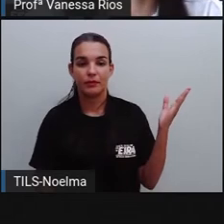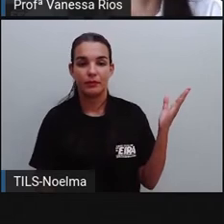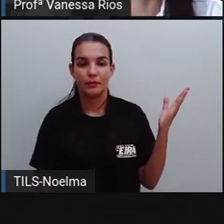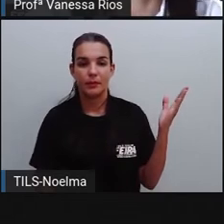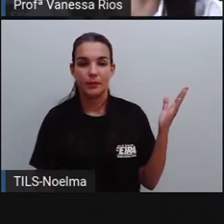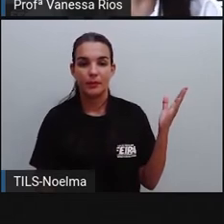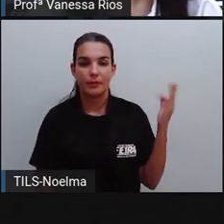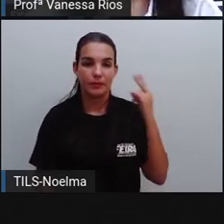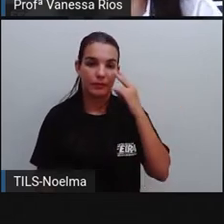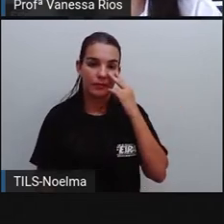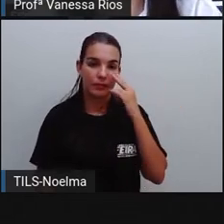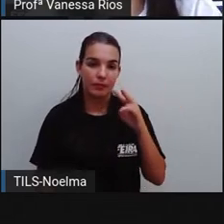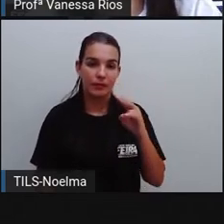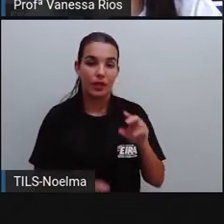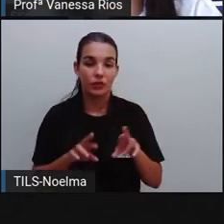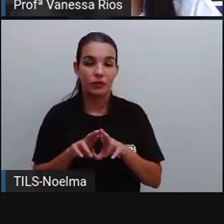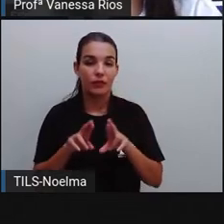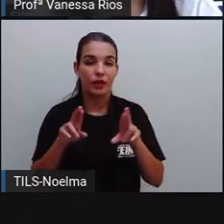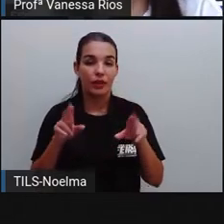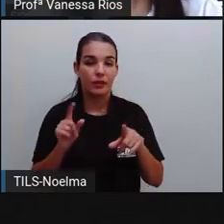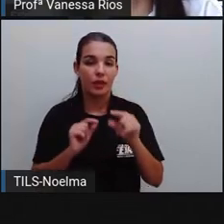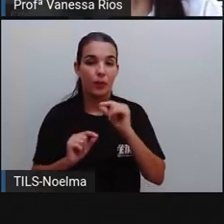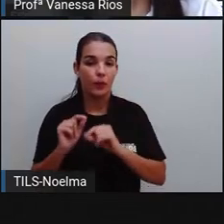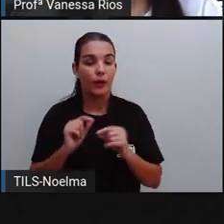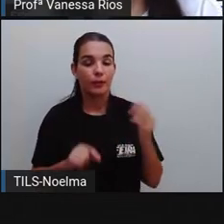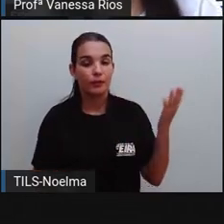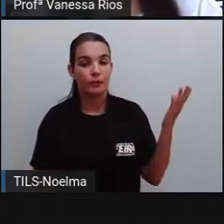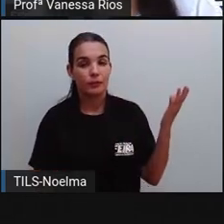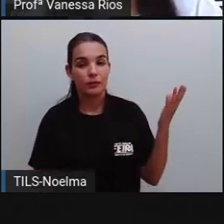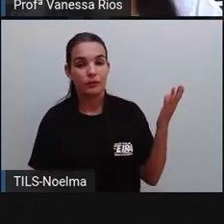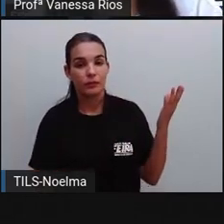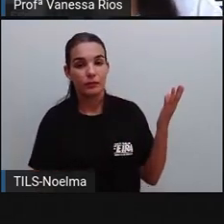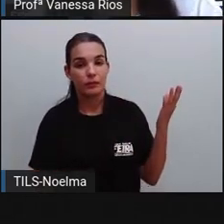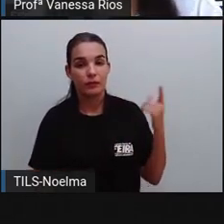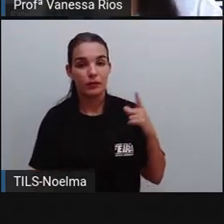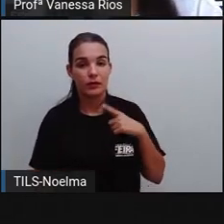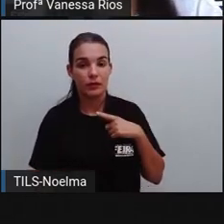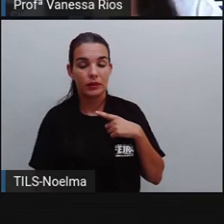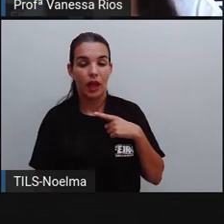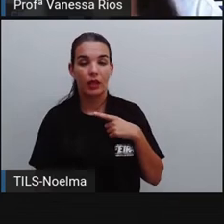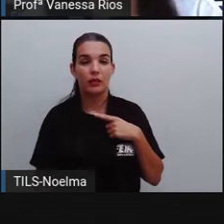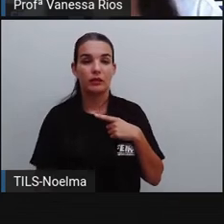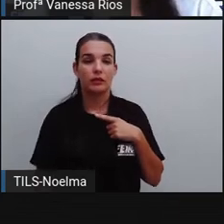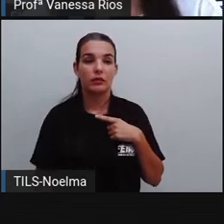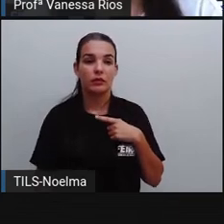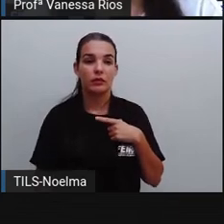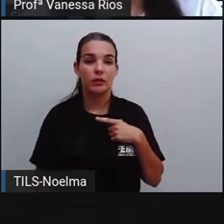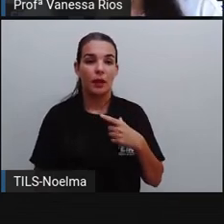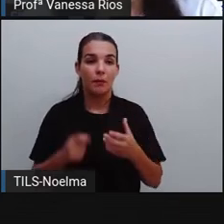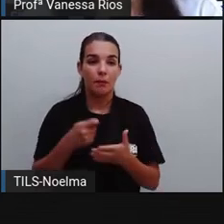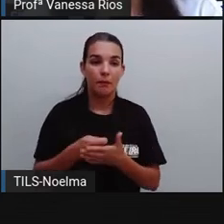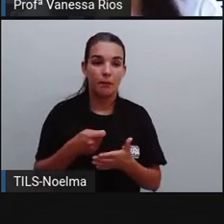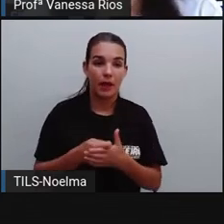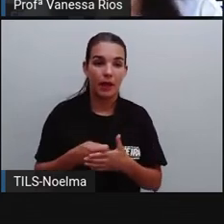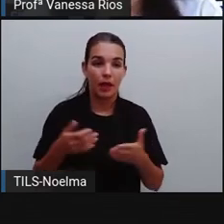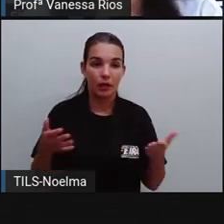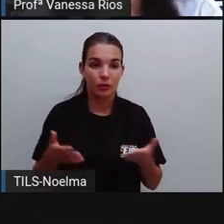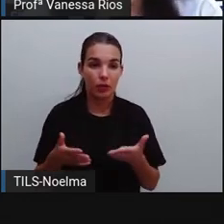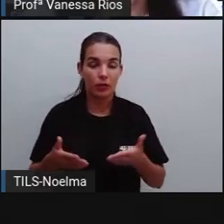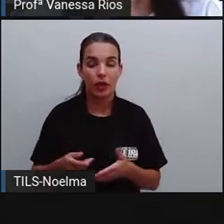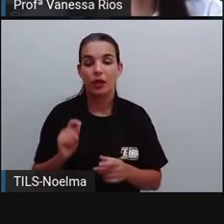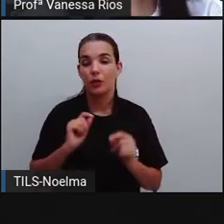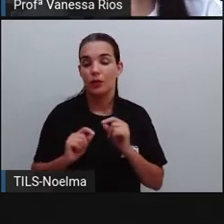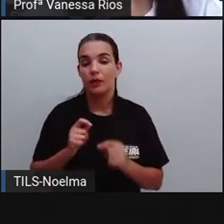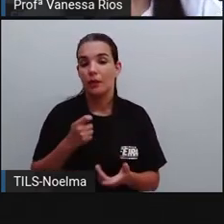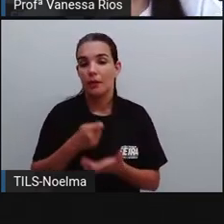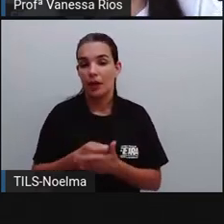A gente precisa saber a diferença entre uma conta paga anteriormente e a conta paga atualmente.